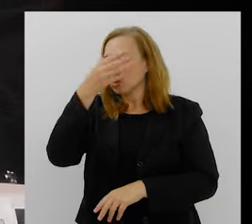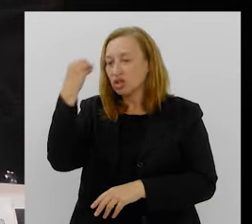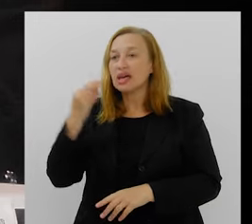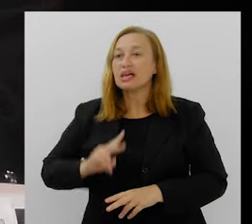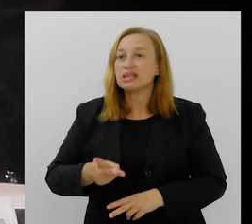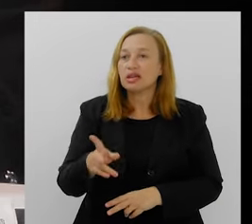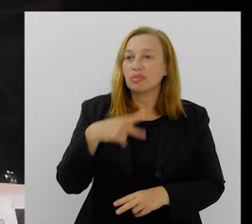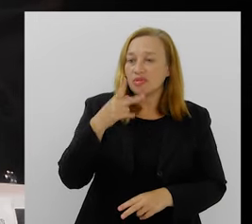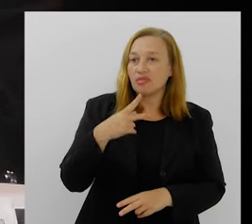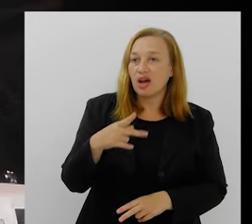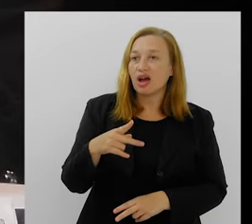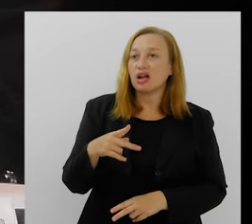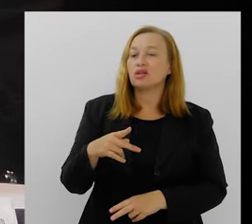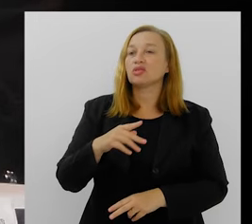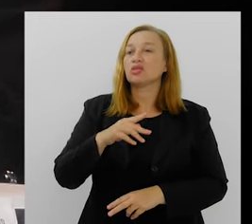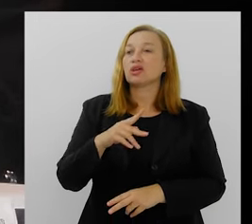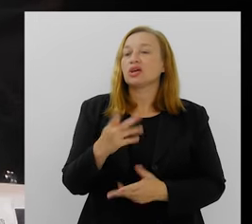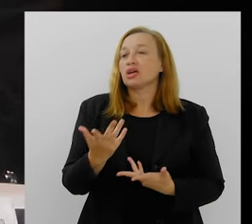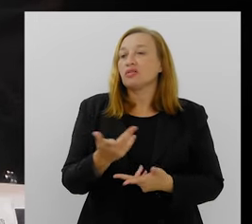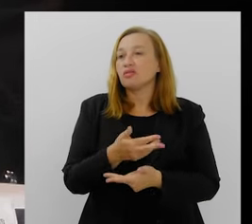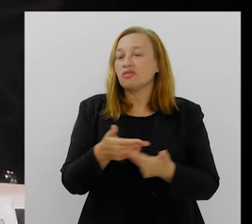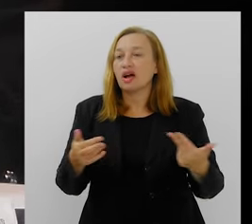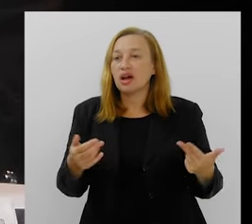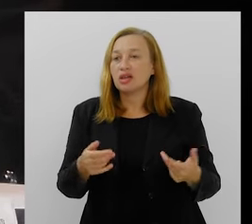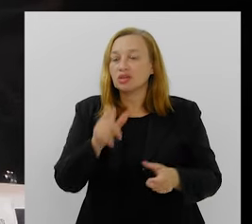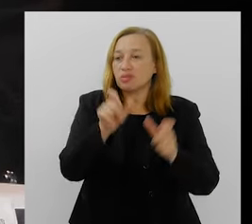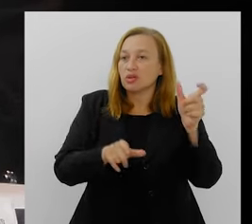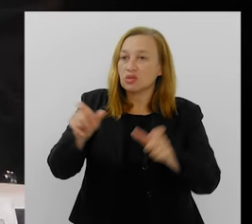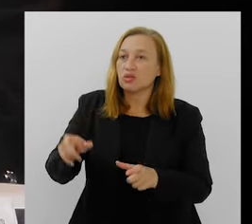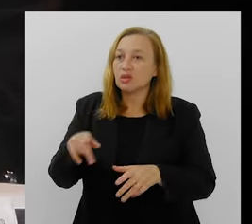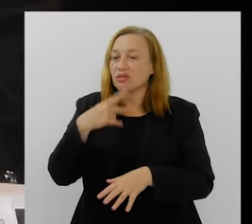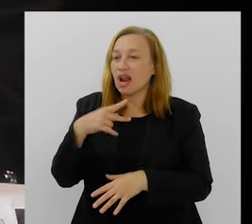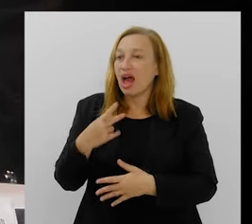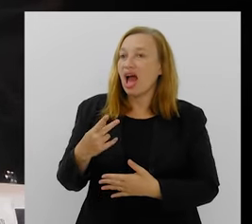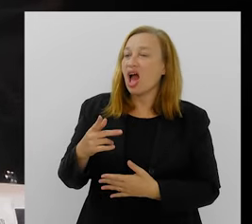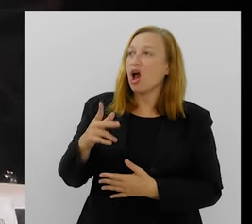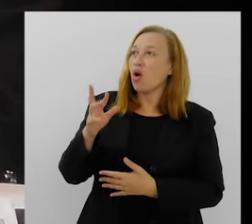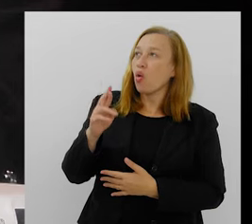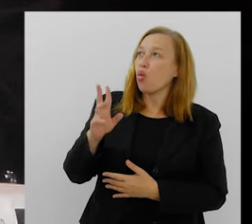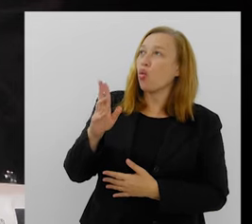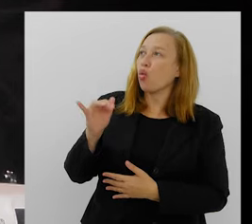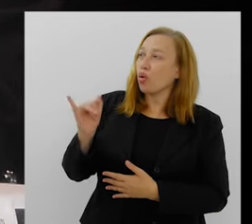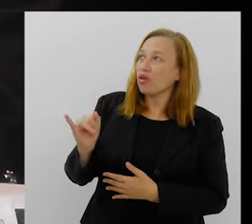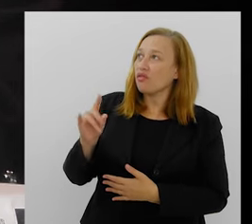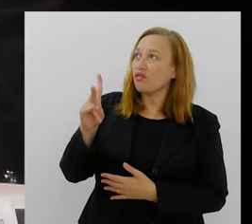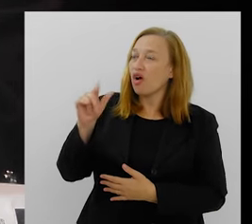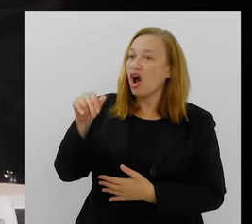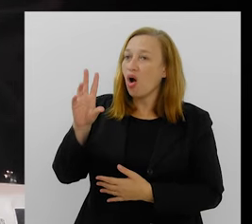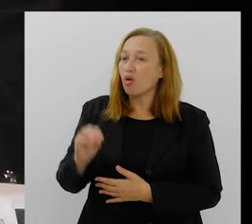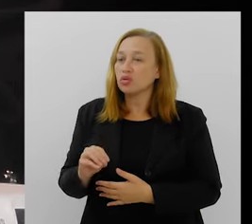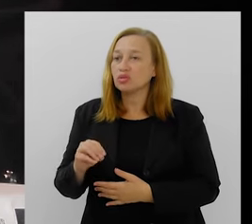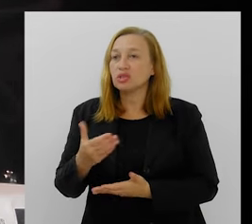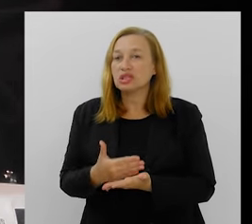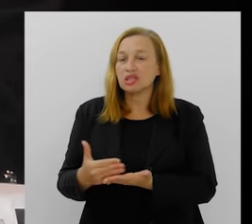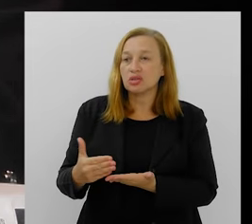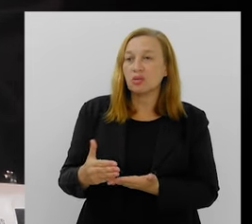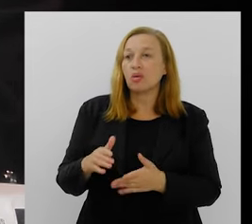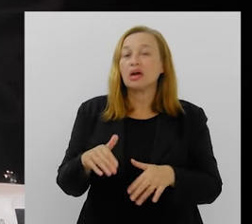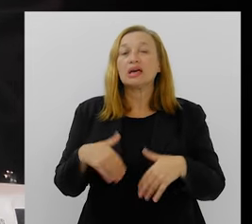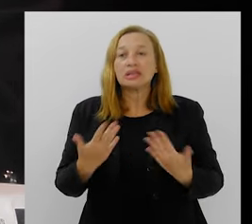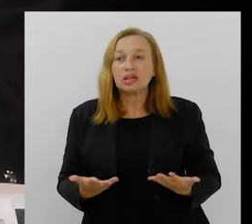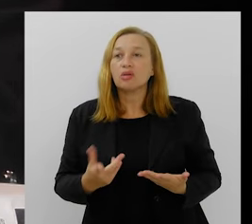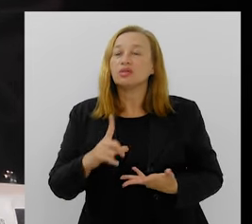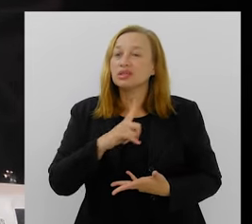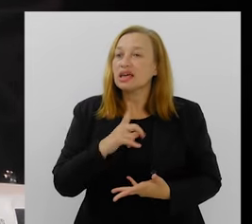comento sobre Oswaldo Jardim, as pessoas, às vezes, dizem, Ah, Oswaldo foi pioneiro nisso e aquilo. Então,